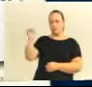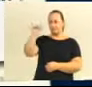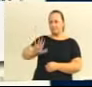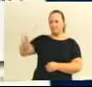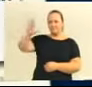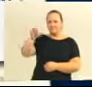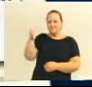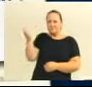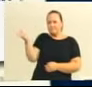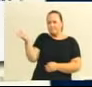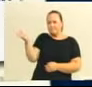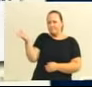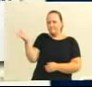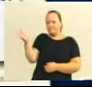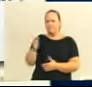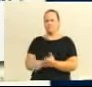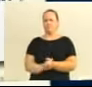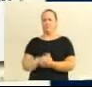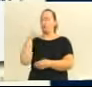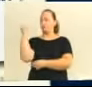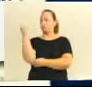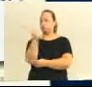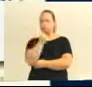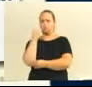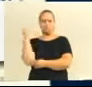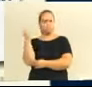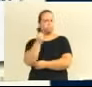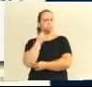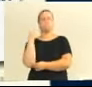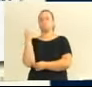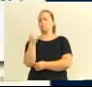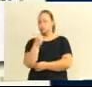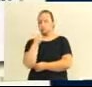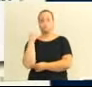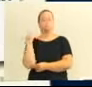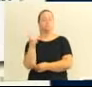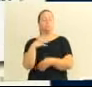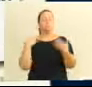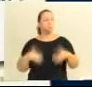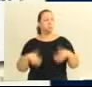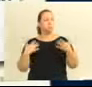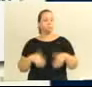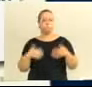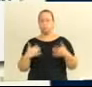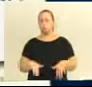Senhores, isso é gravíssimo. é Gravíssimo.